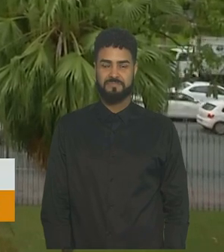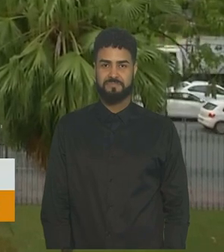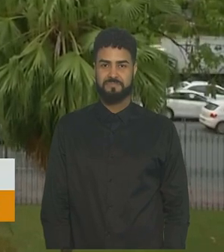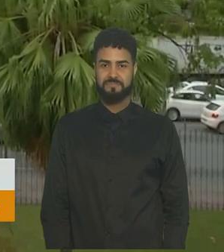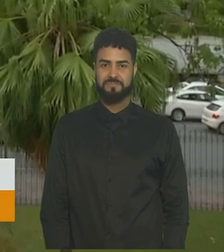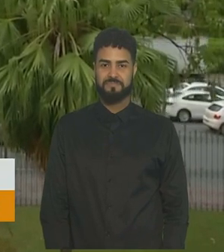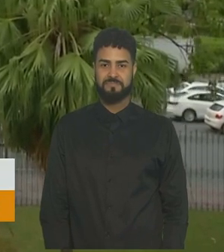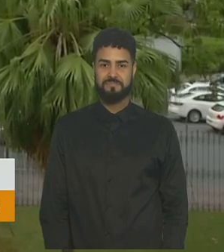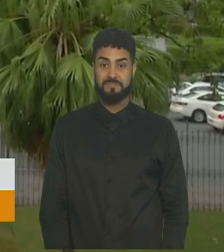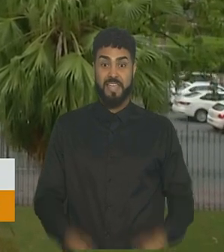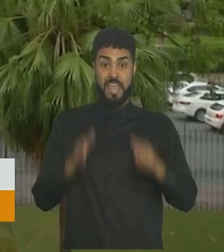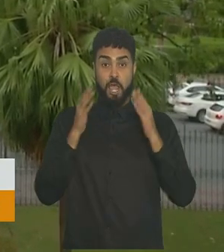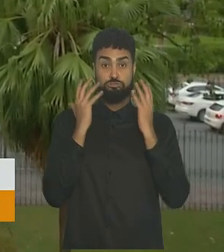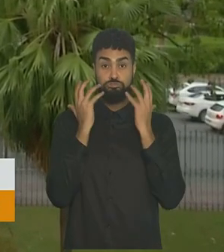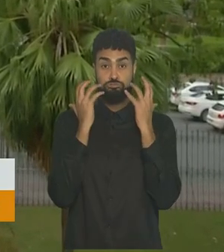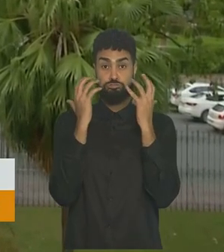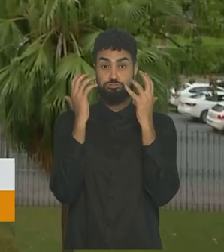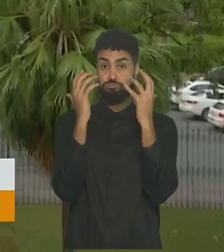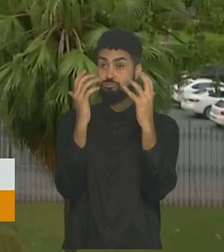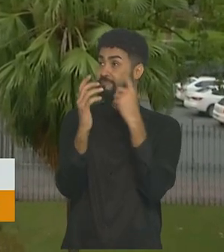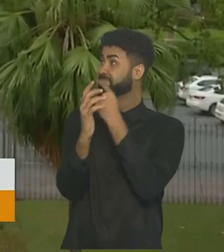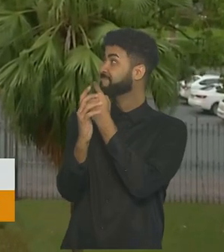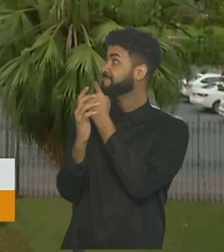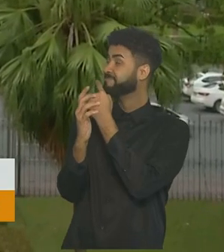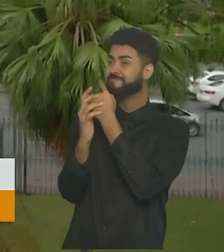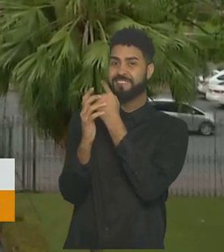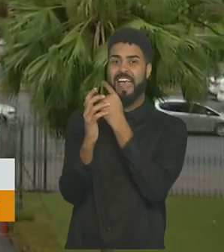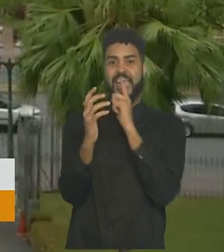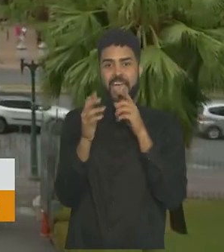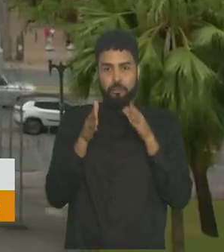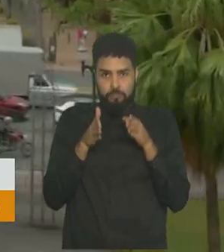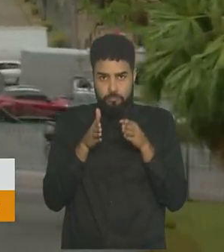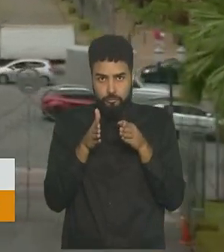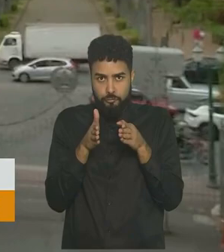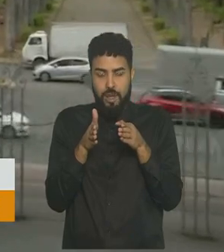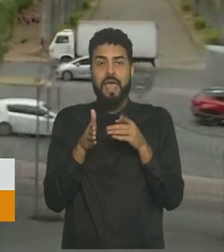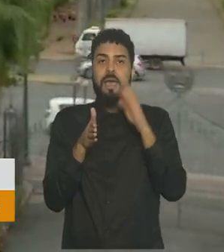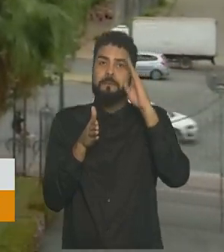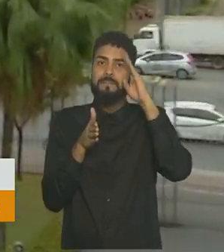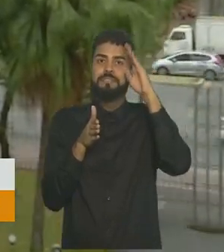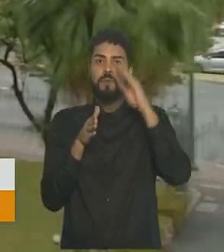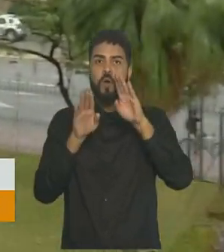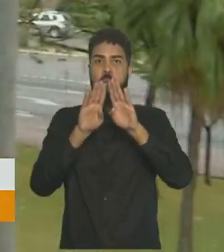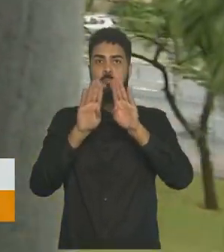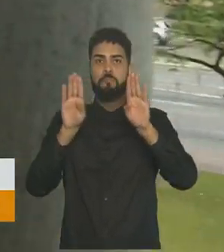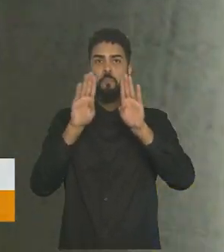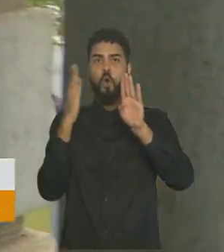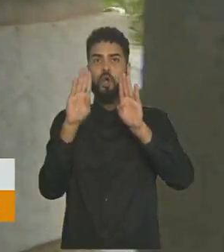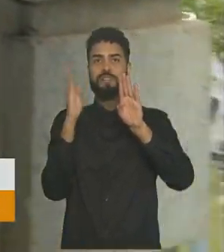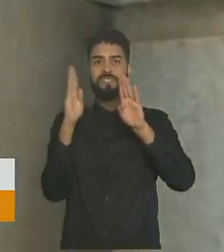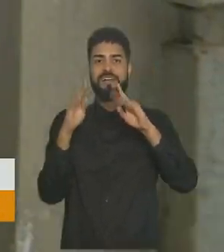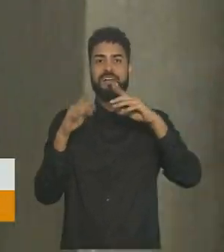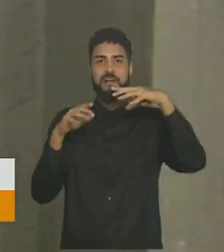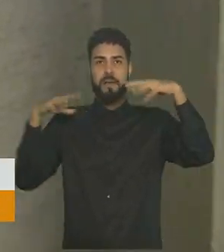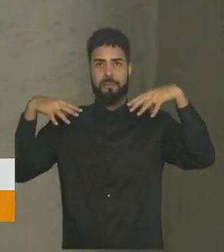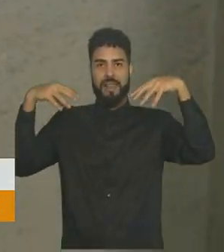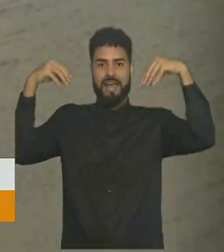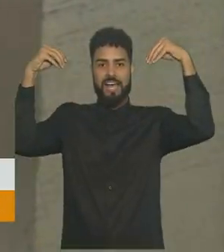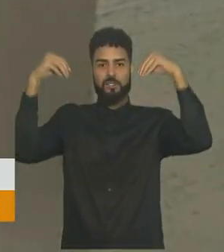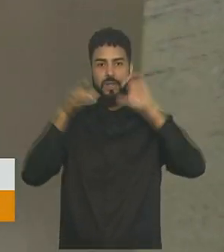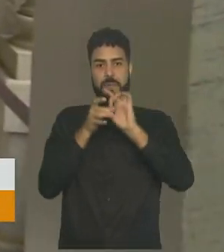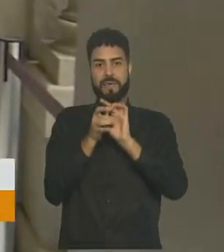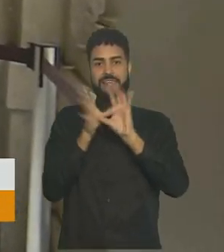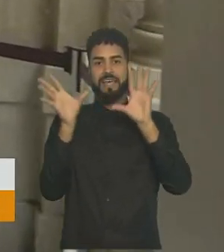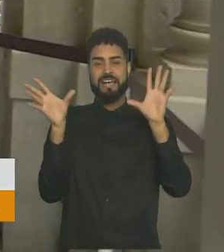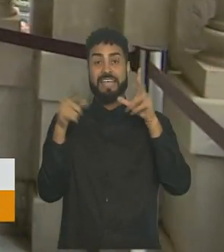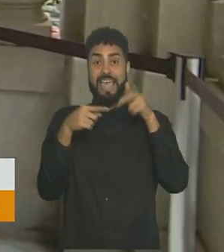A Alameda de Palmeiras Imperiais conduz à entrada principal do Palácio da Liberdade, que foi inaugurado em